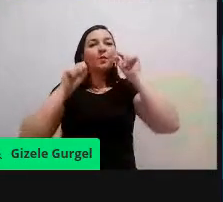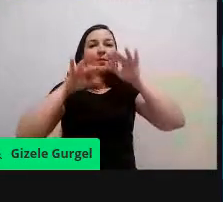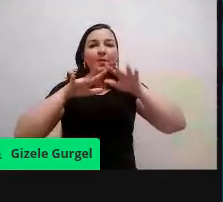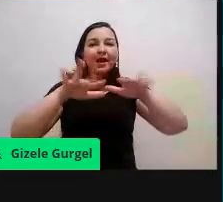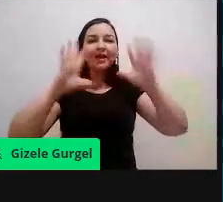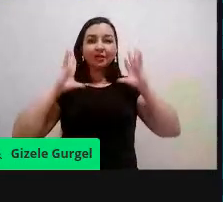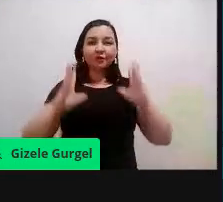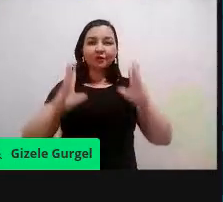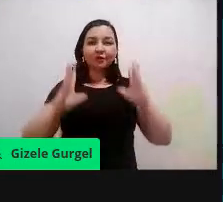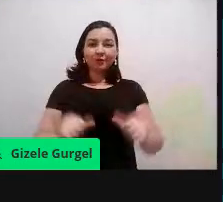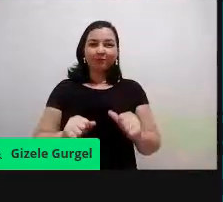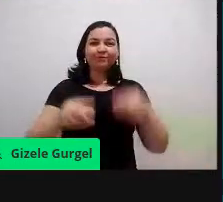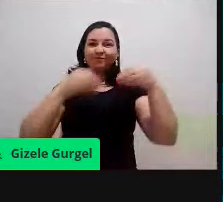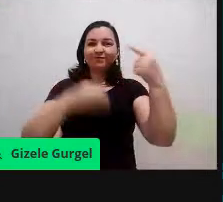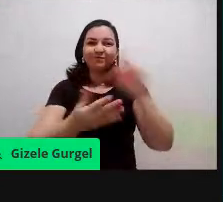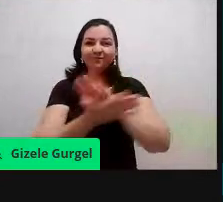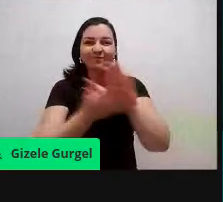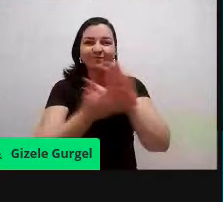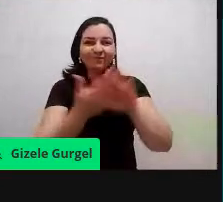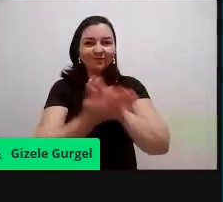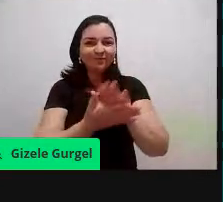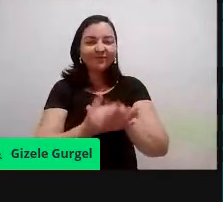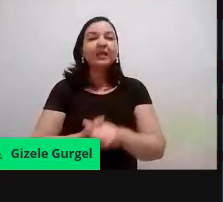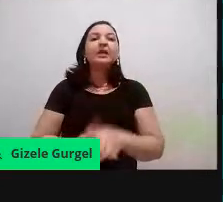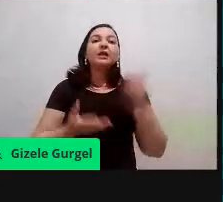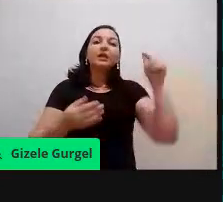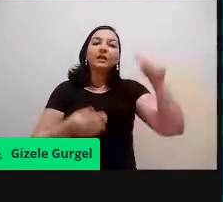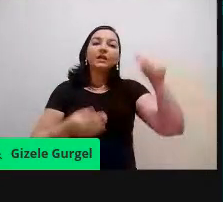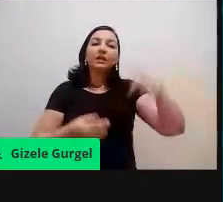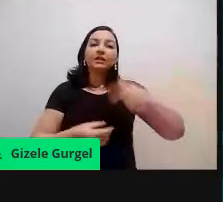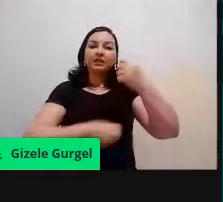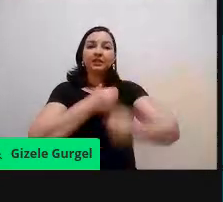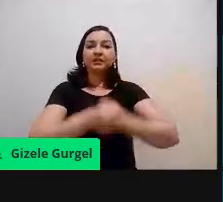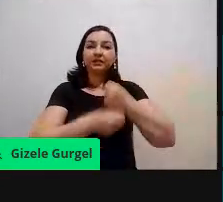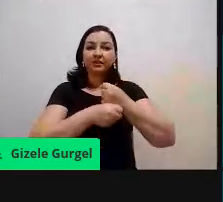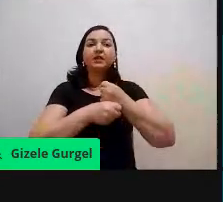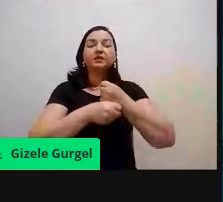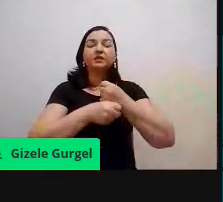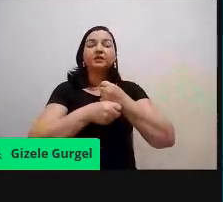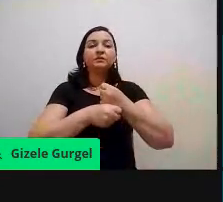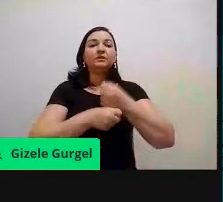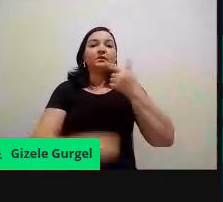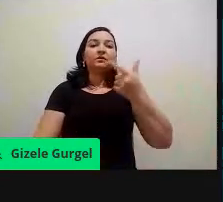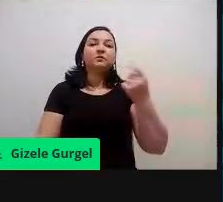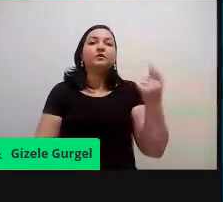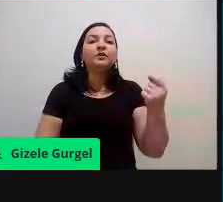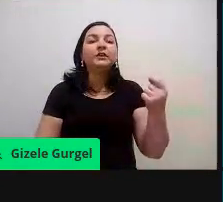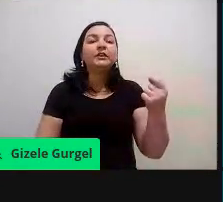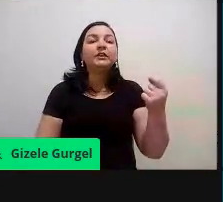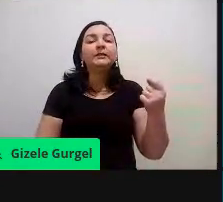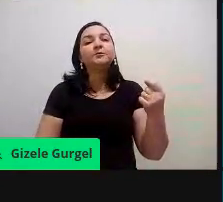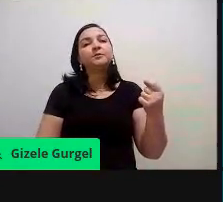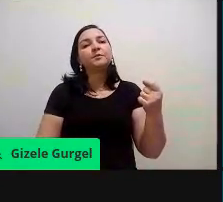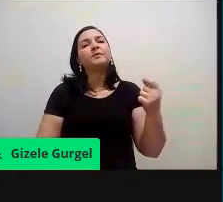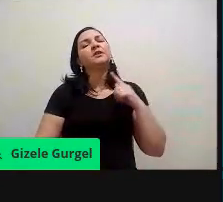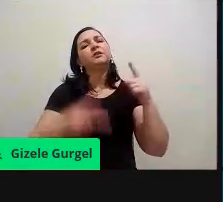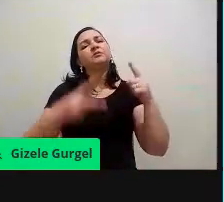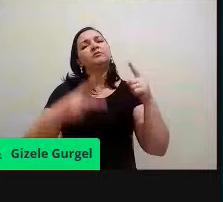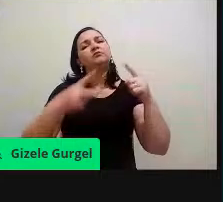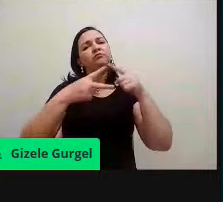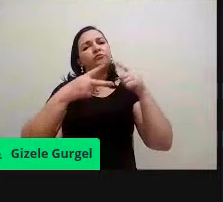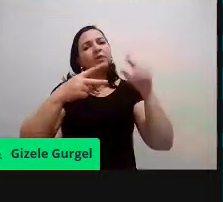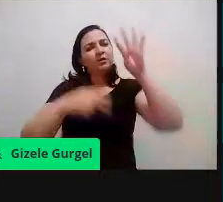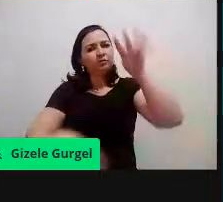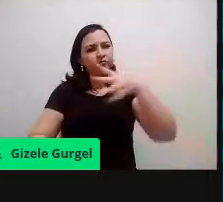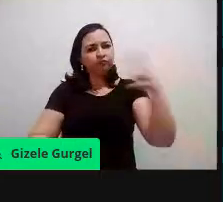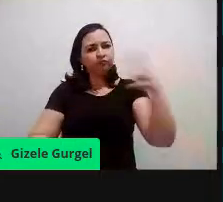esse ano nós produzimos dentro, né, enquadrados das normas, né, de segurança.